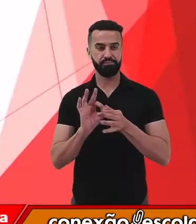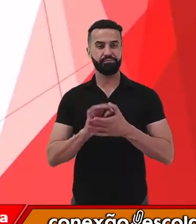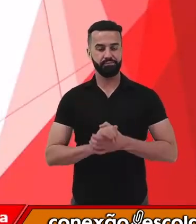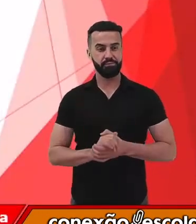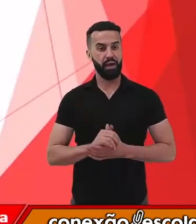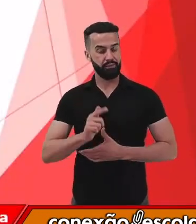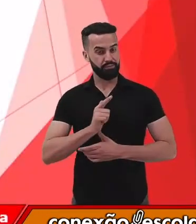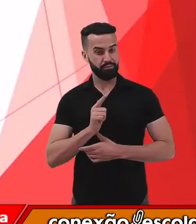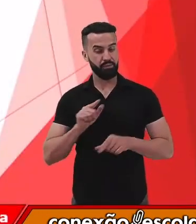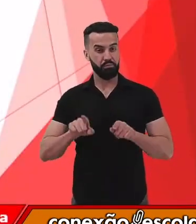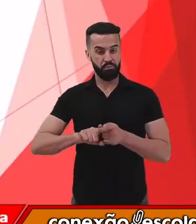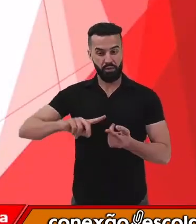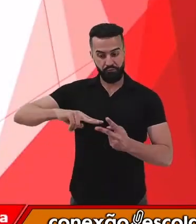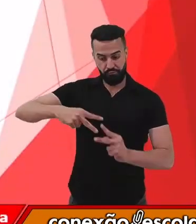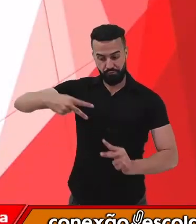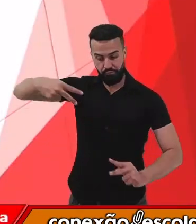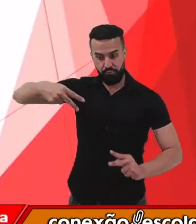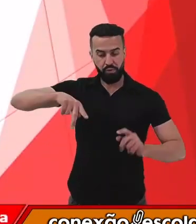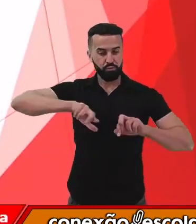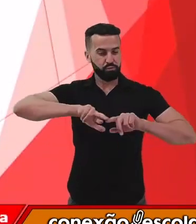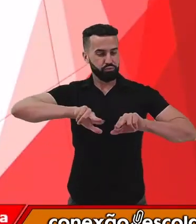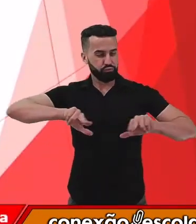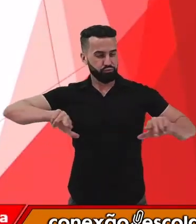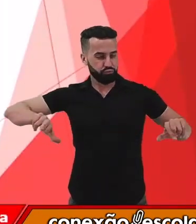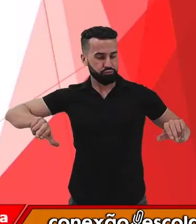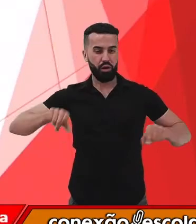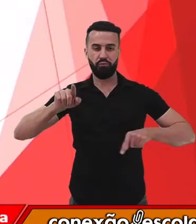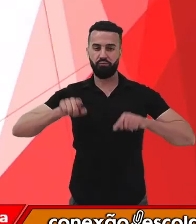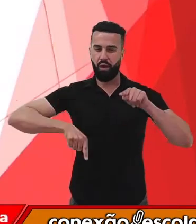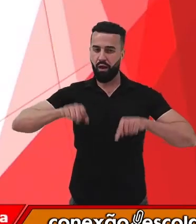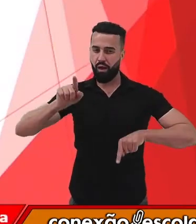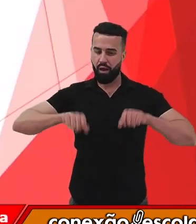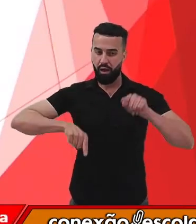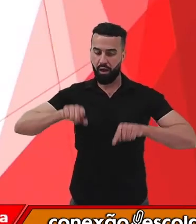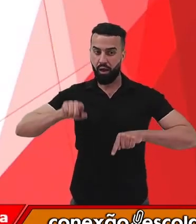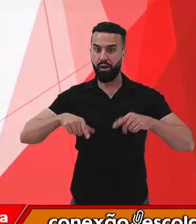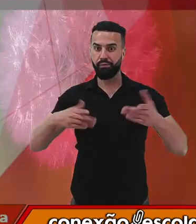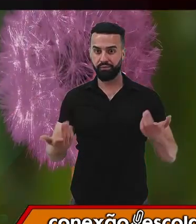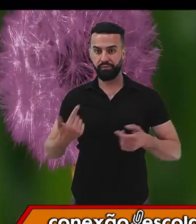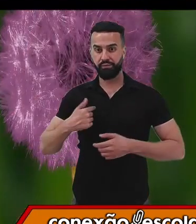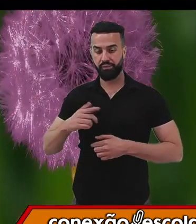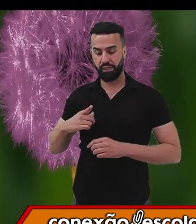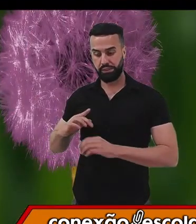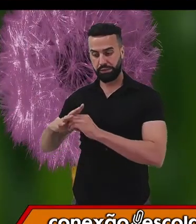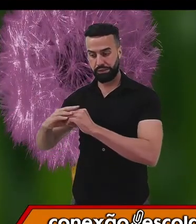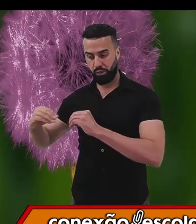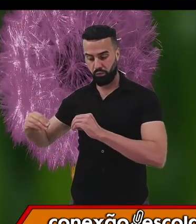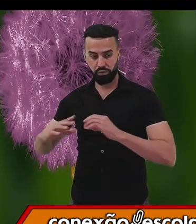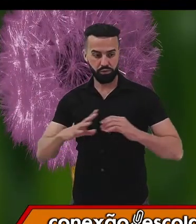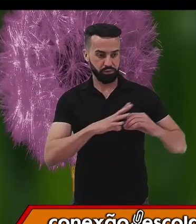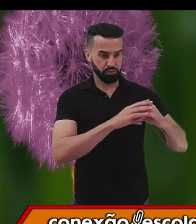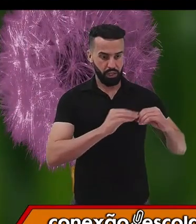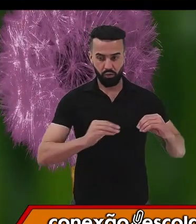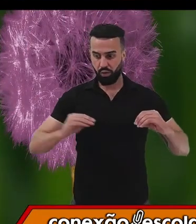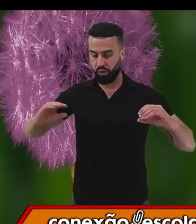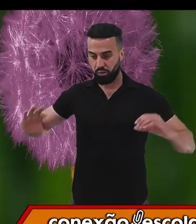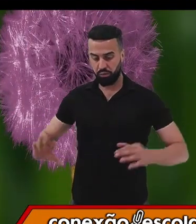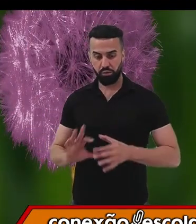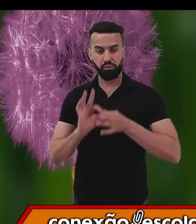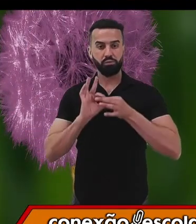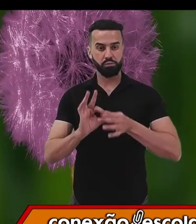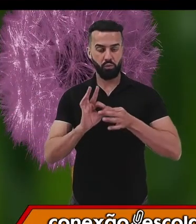variabilidade genética, já que aquele indivíduo vai ser formado a partir de duas células diferentes. Então, ele não vai ser